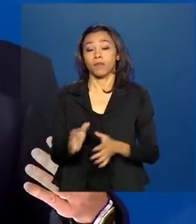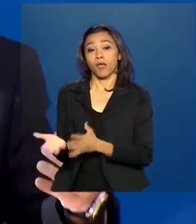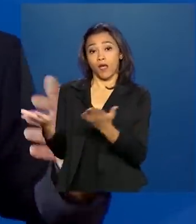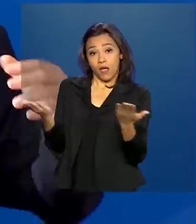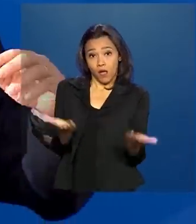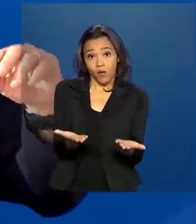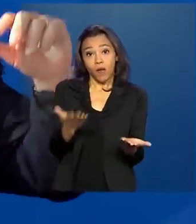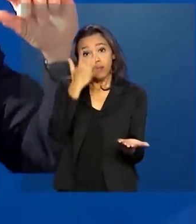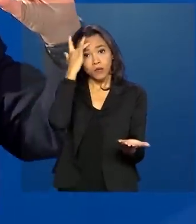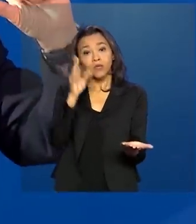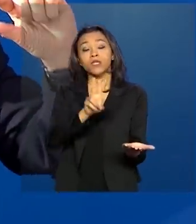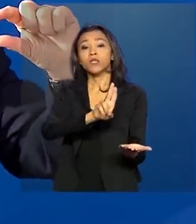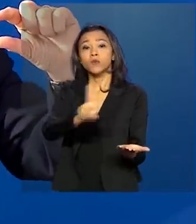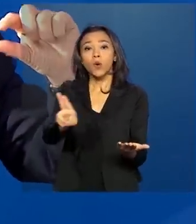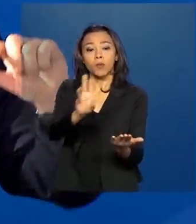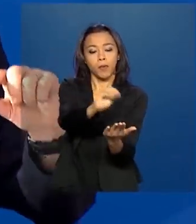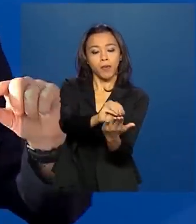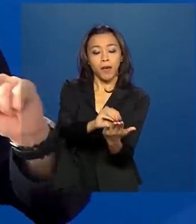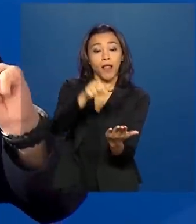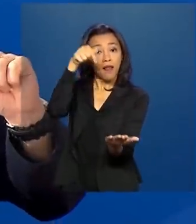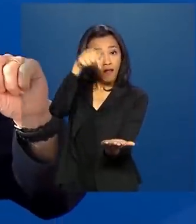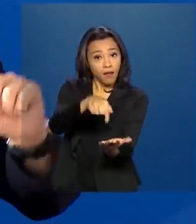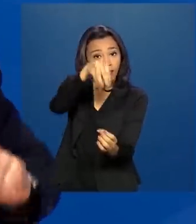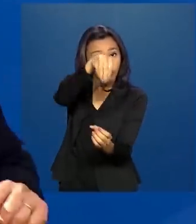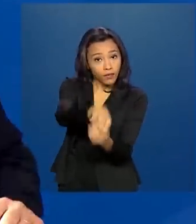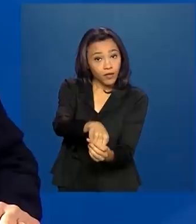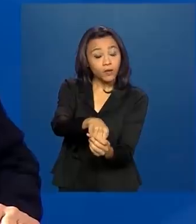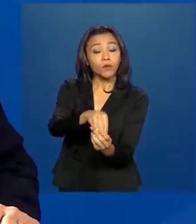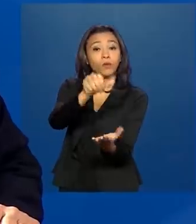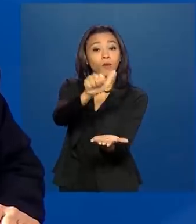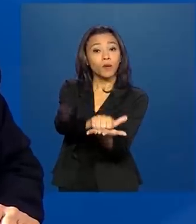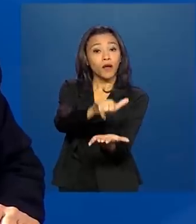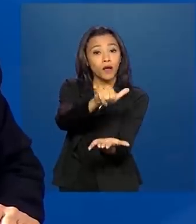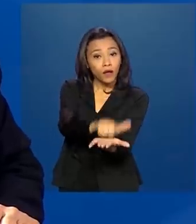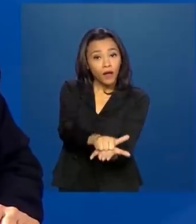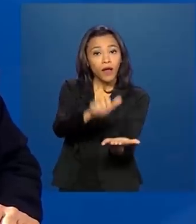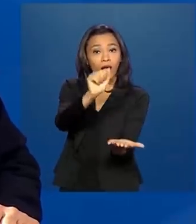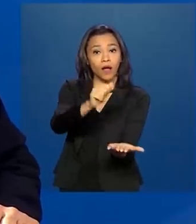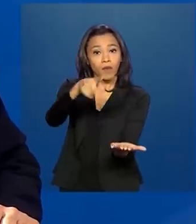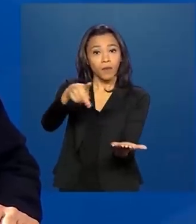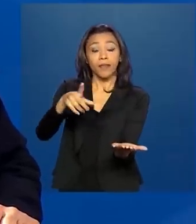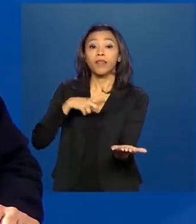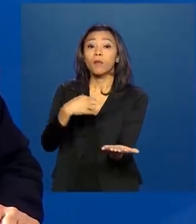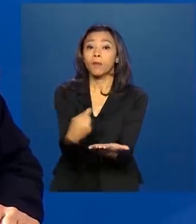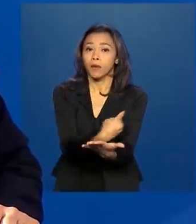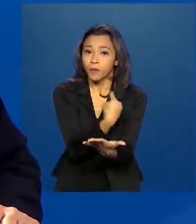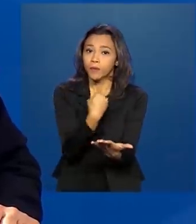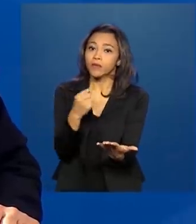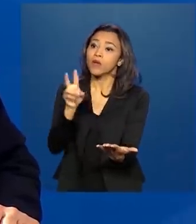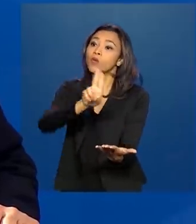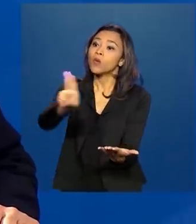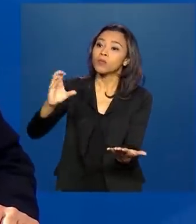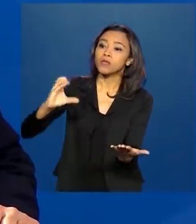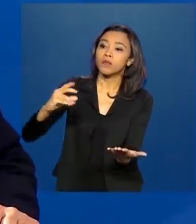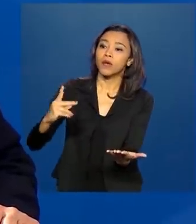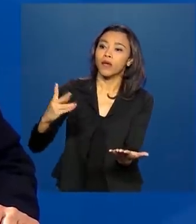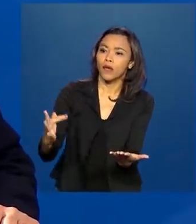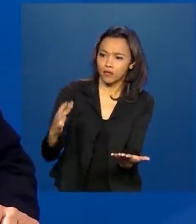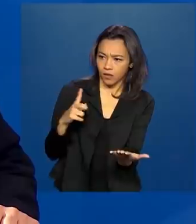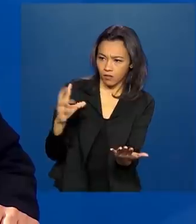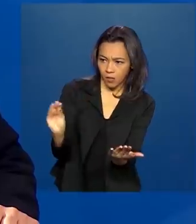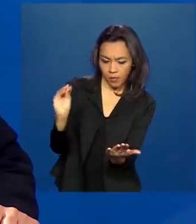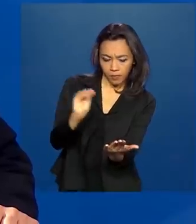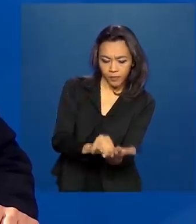Cadastro Único, no aplicativo, vai ter uma pergunta, ele vai colocar o CPF dele. Se ele tiver algum